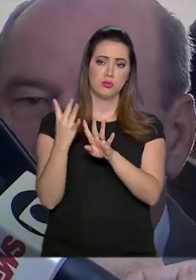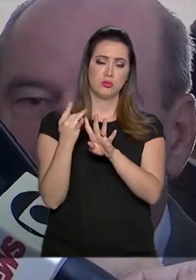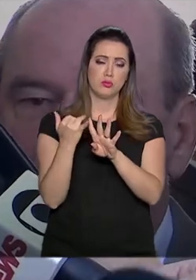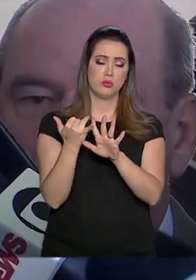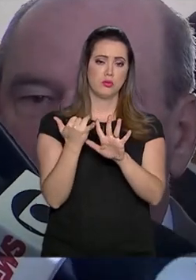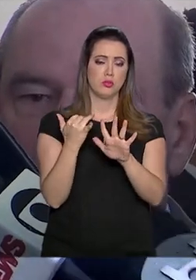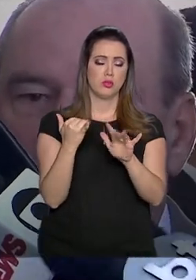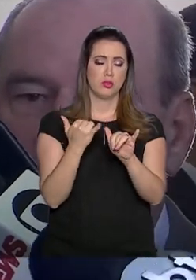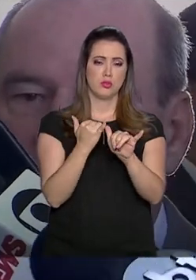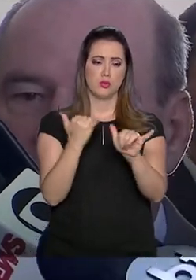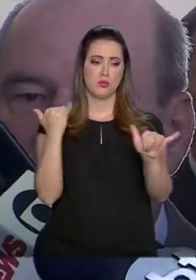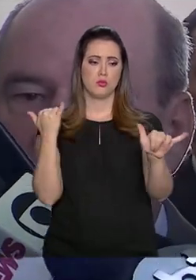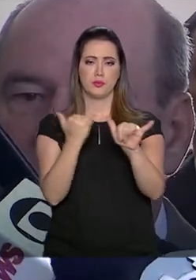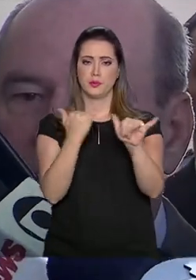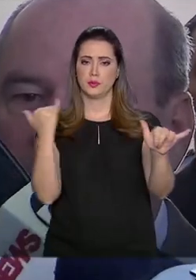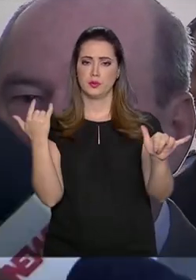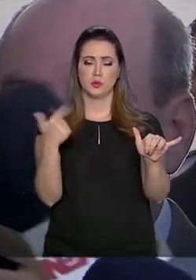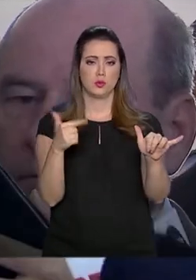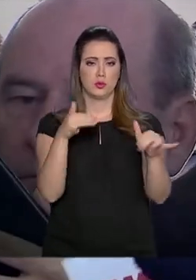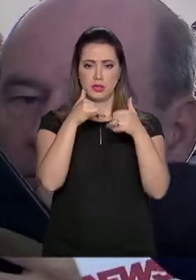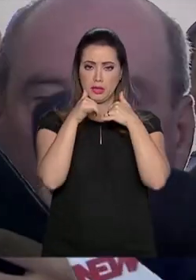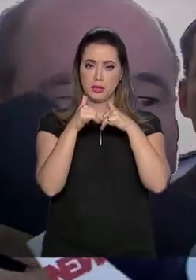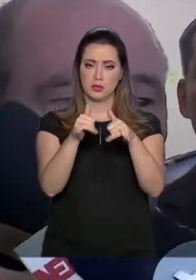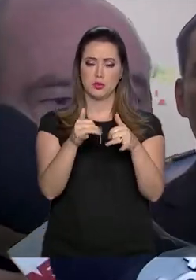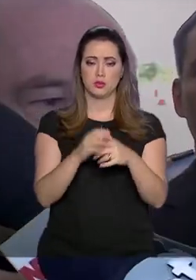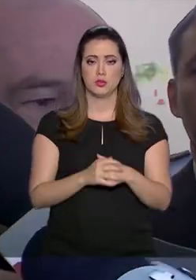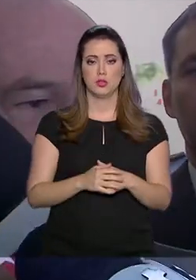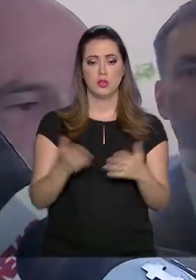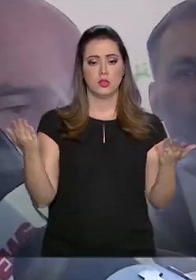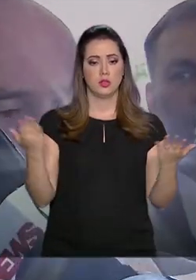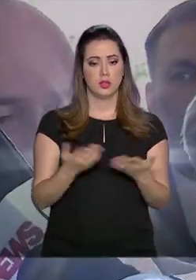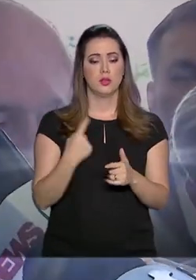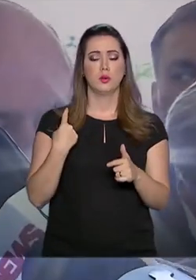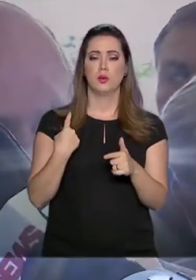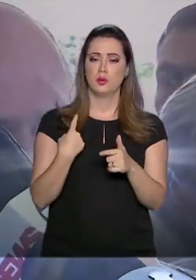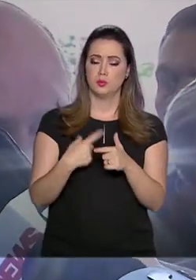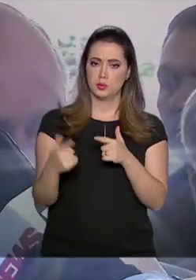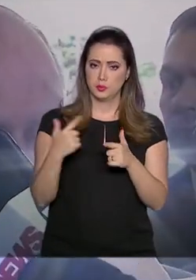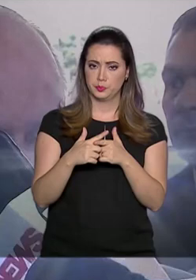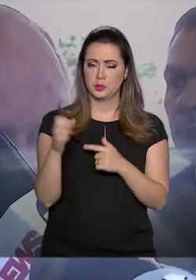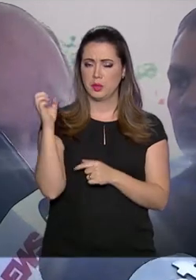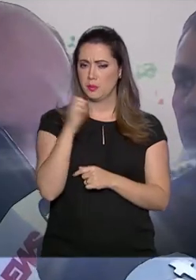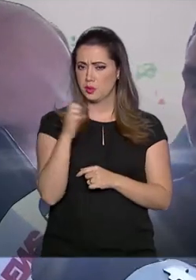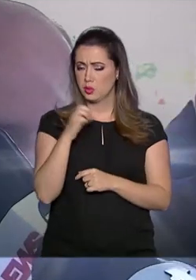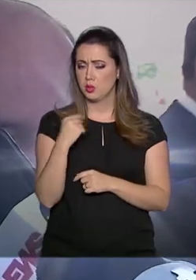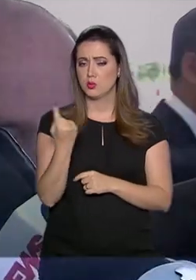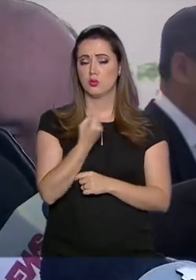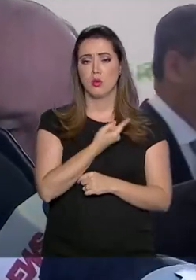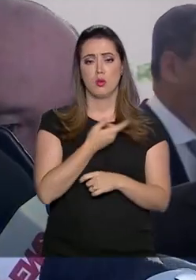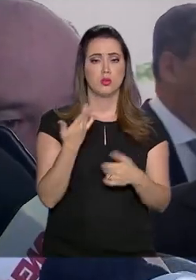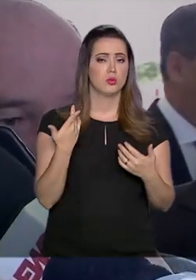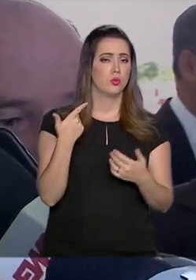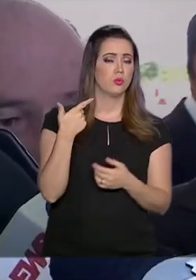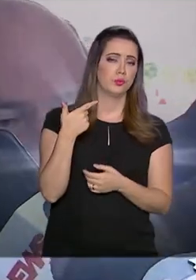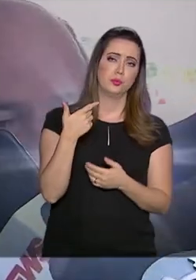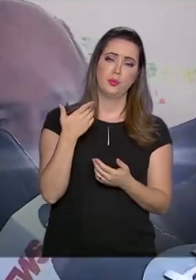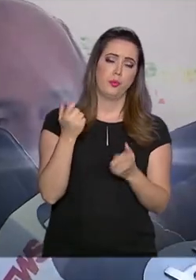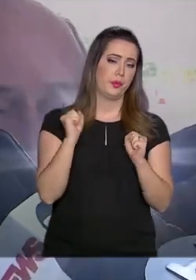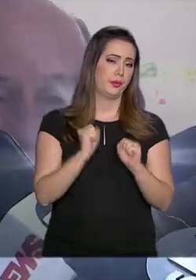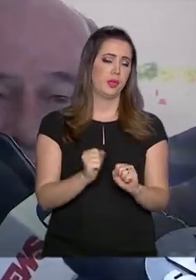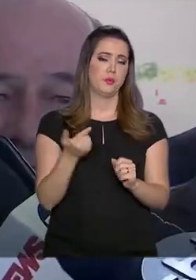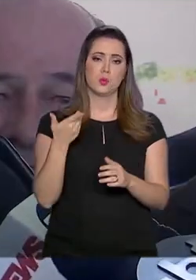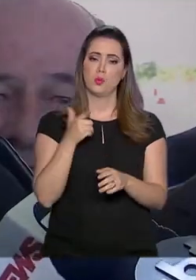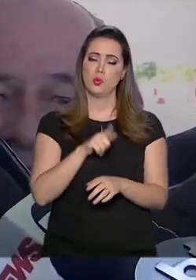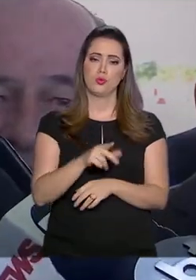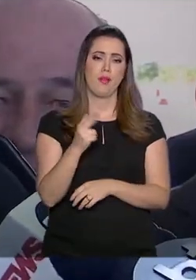de guri da Venezuela. Então, agora é a situação emergencial. A situação emergencial. Nós não podemos continuar de forma eterna com